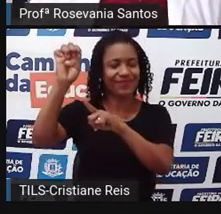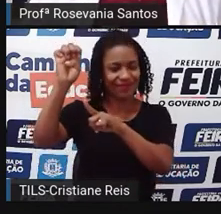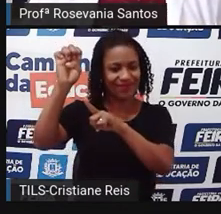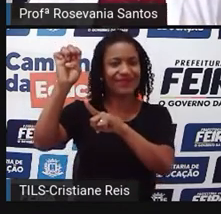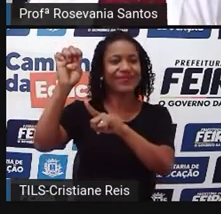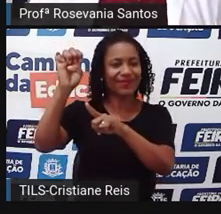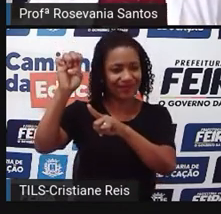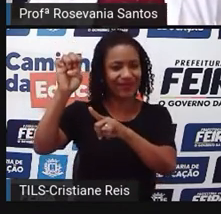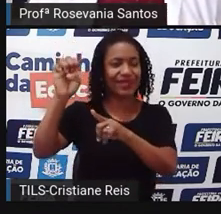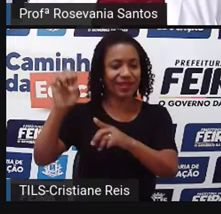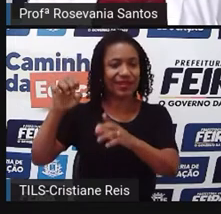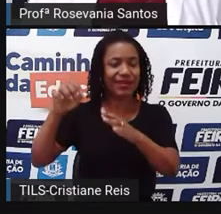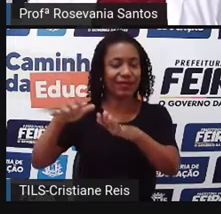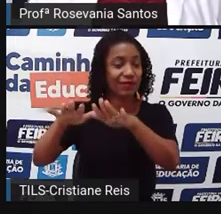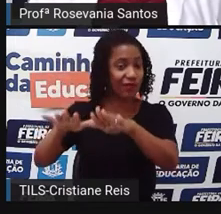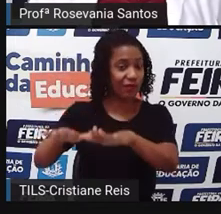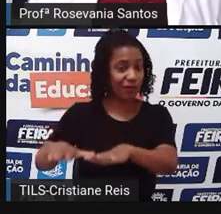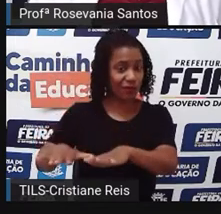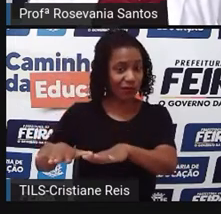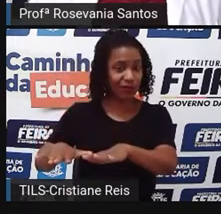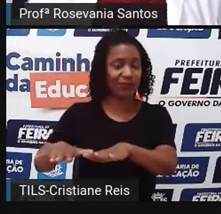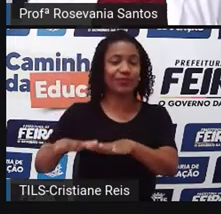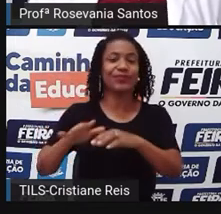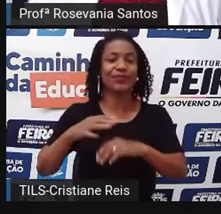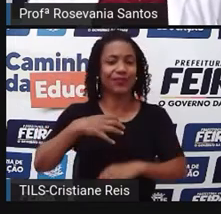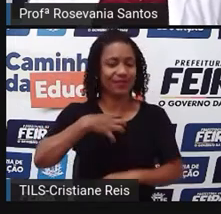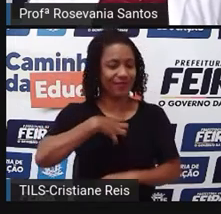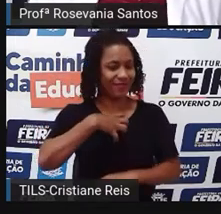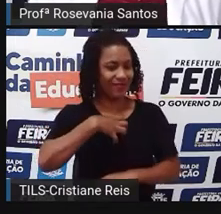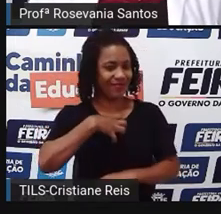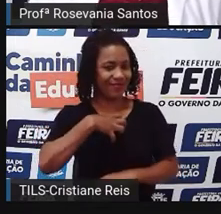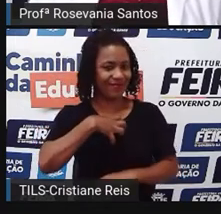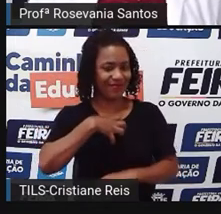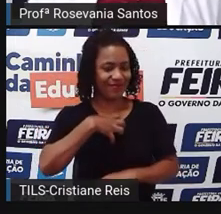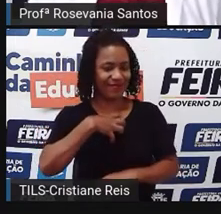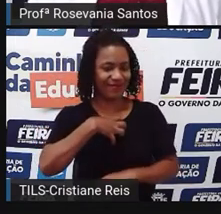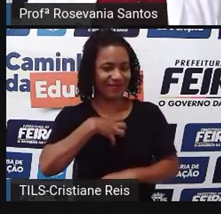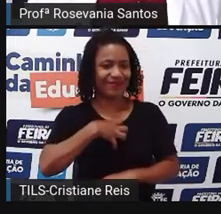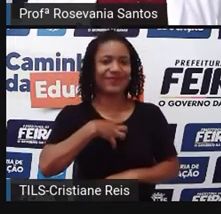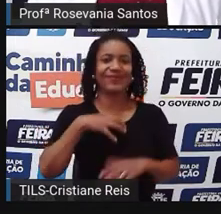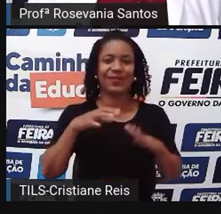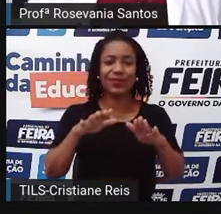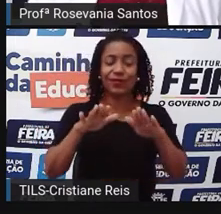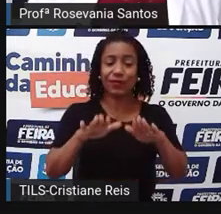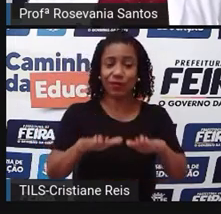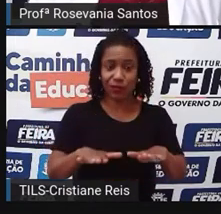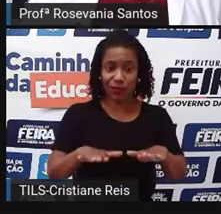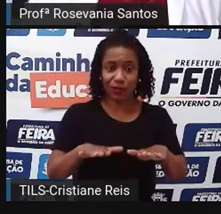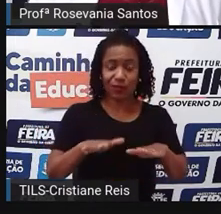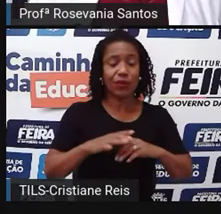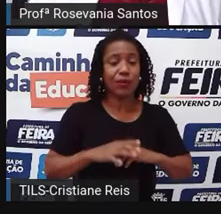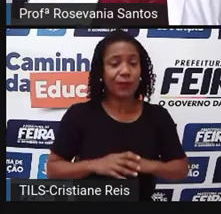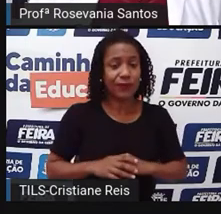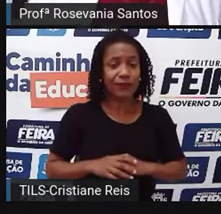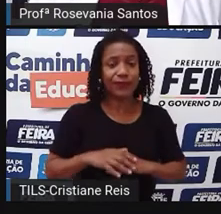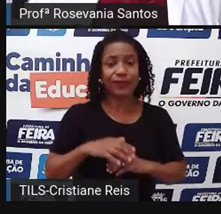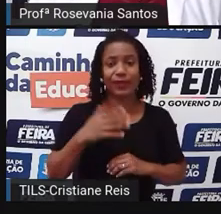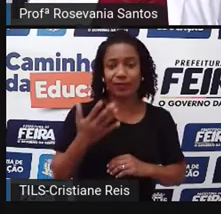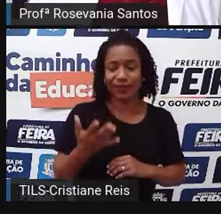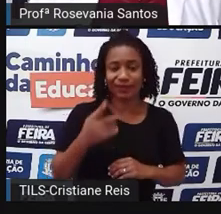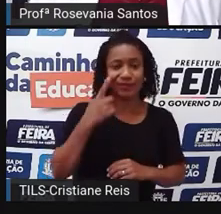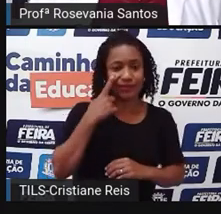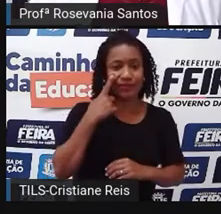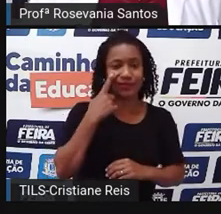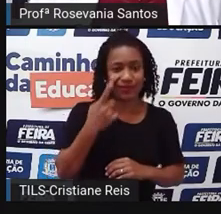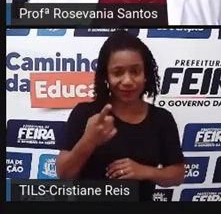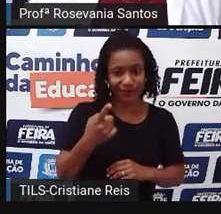região do nordeste, mais precisamente o nosso estado, a Bahia, e, consequentemente, pelo próprio fato também